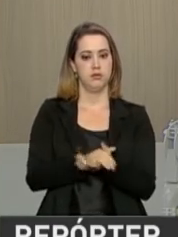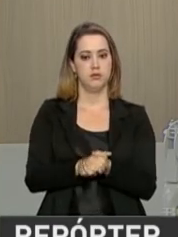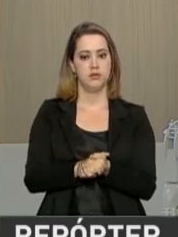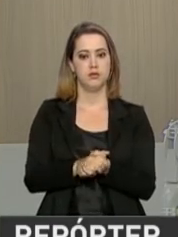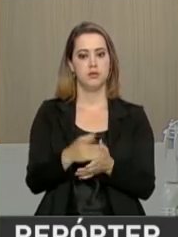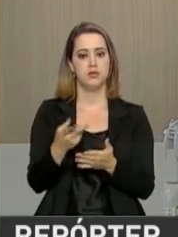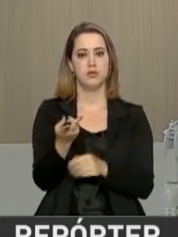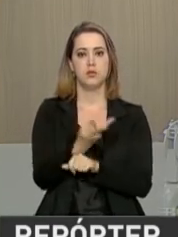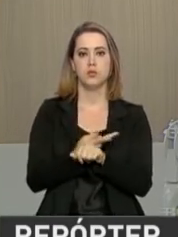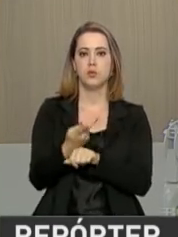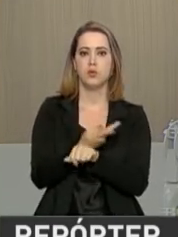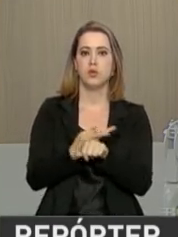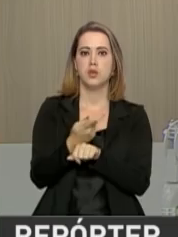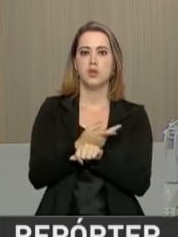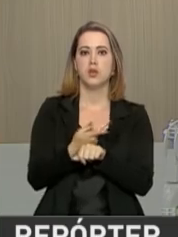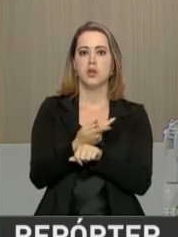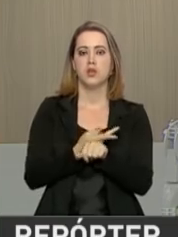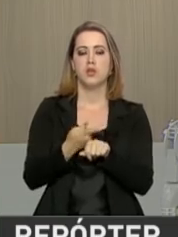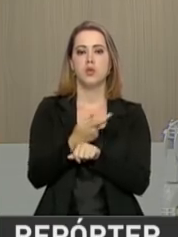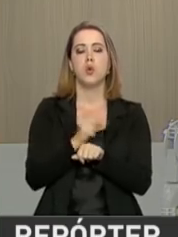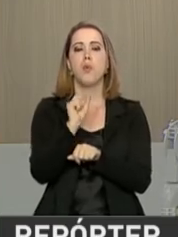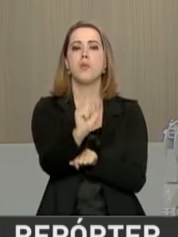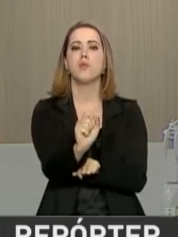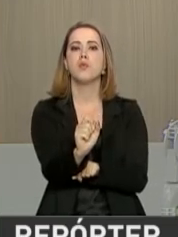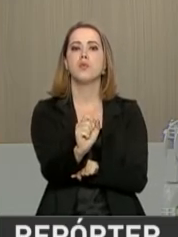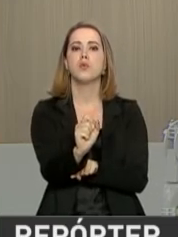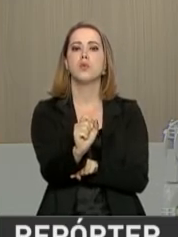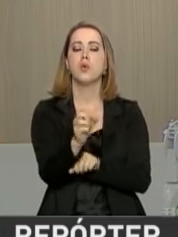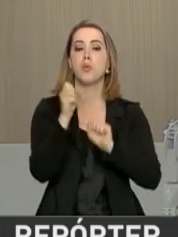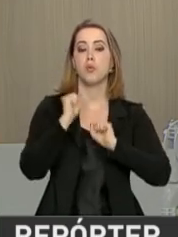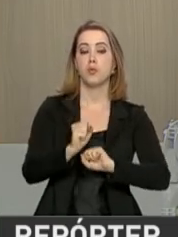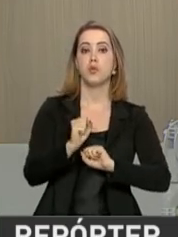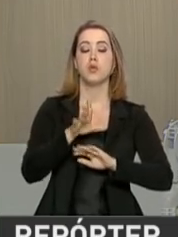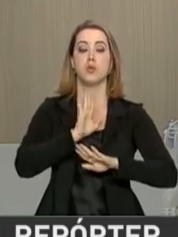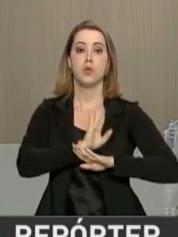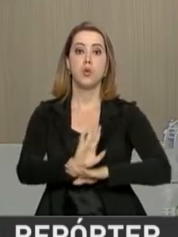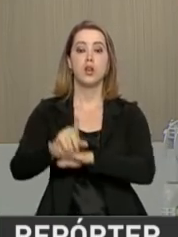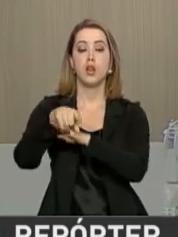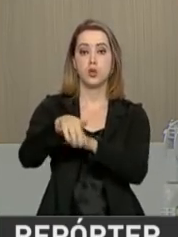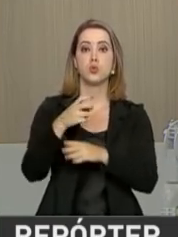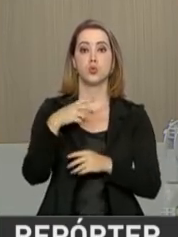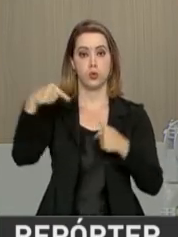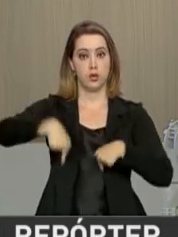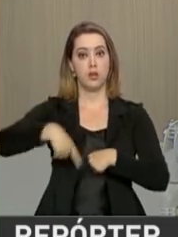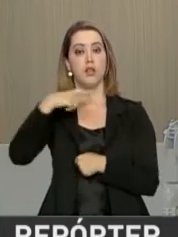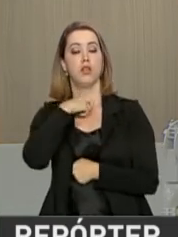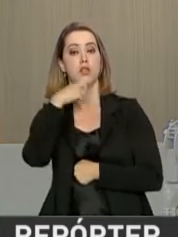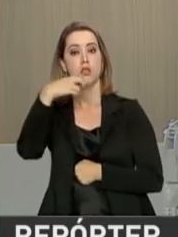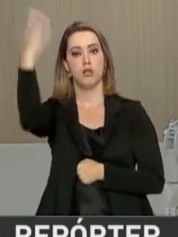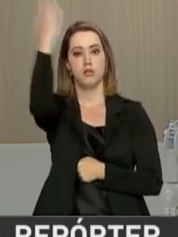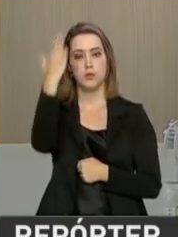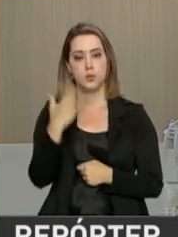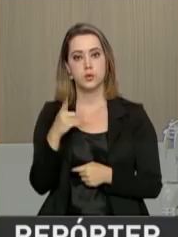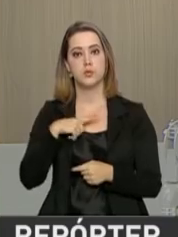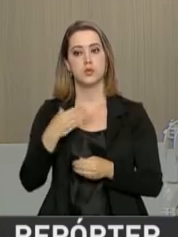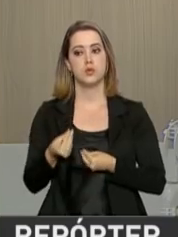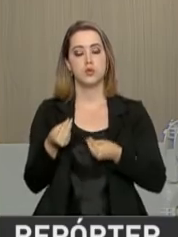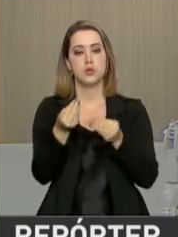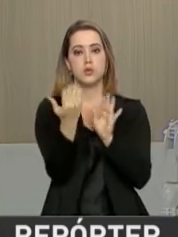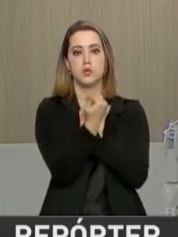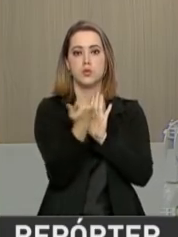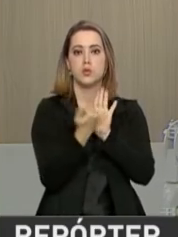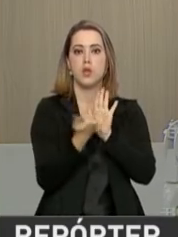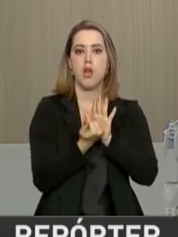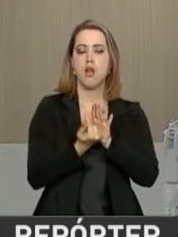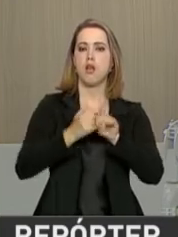procurar ver o que é que a voz do Brasil pode fazer por ele. Então, levar esse quadro vai ter